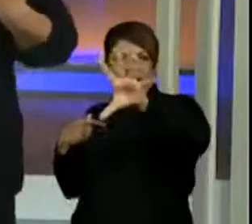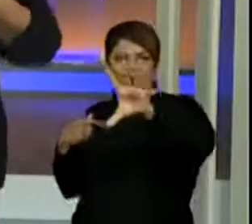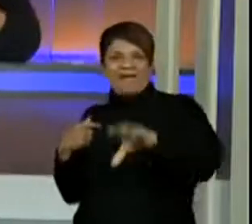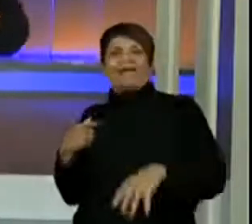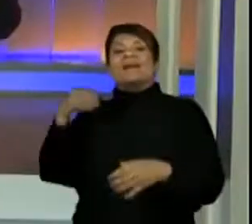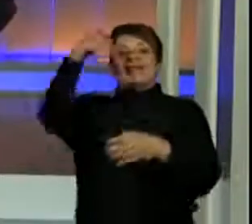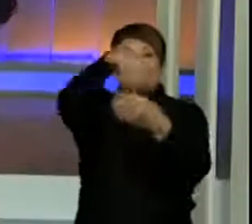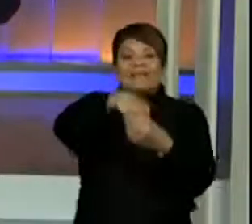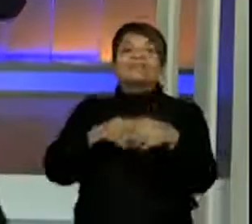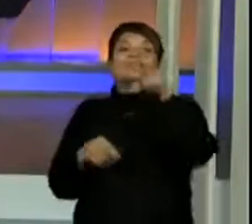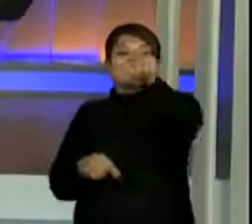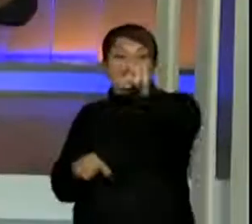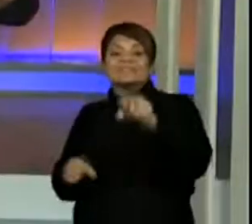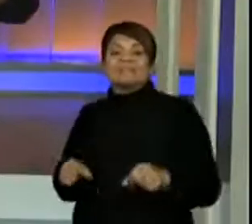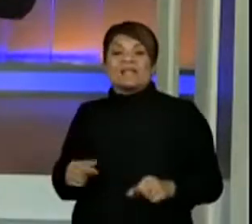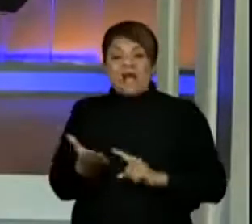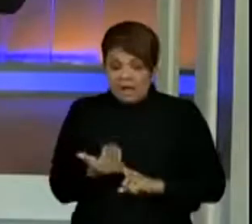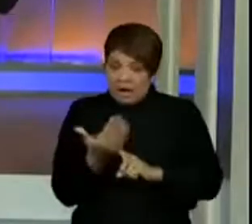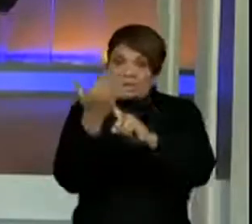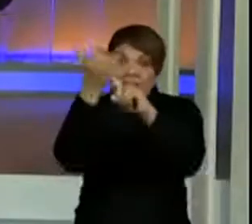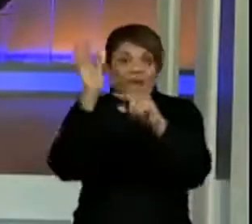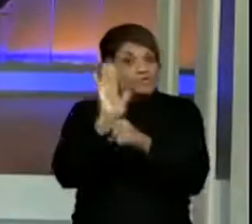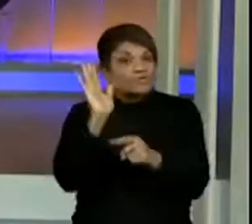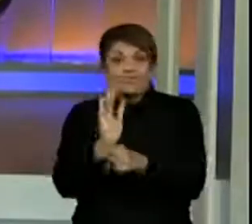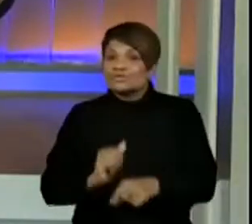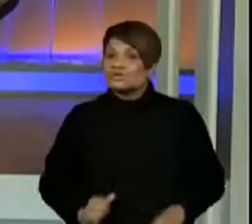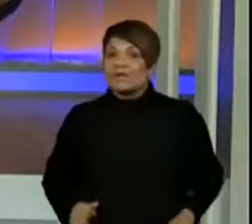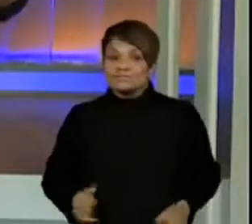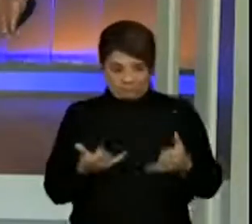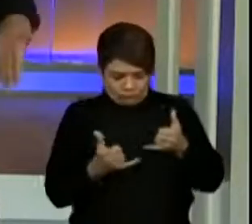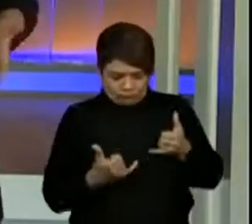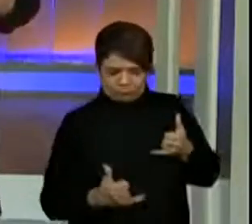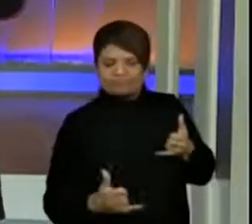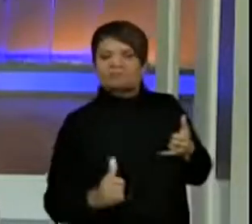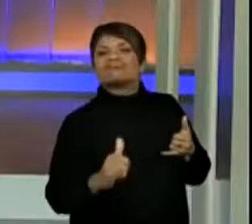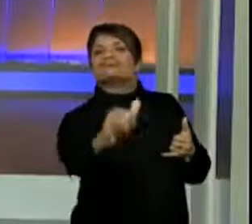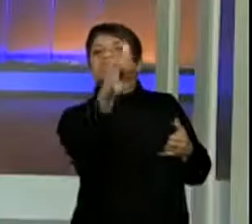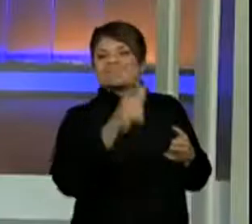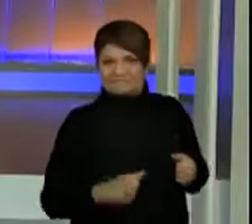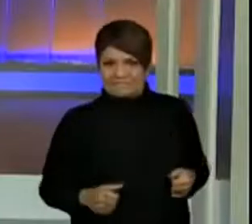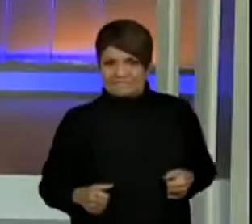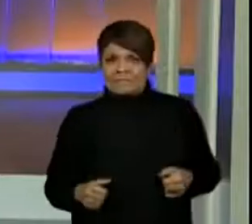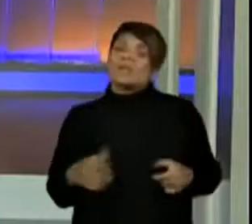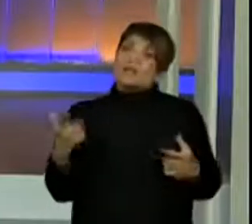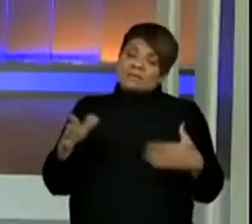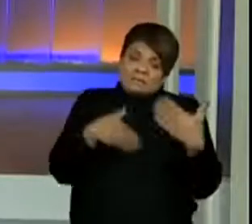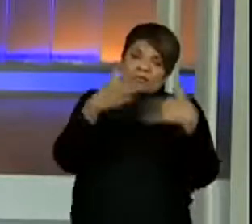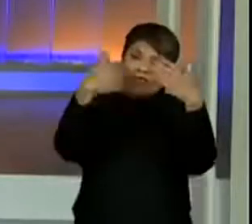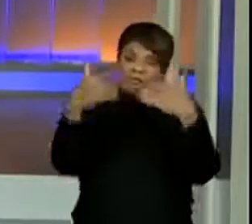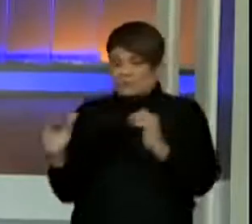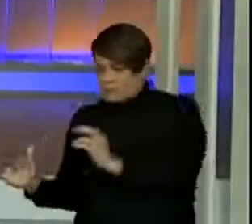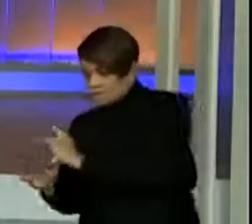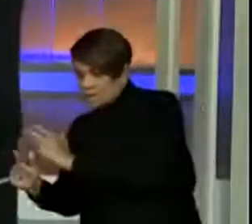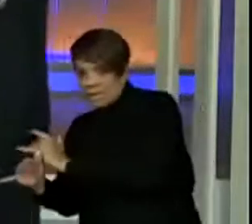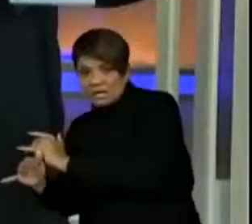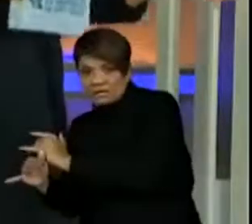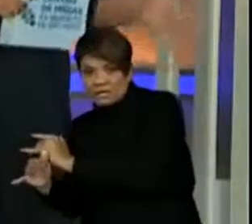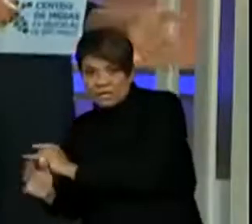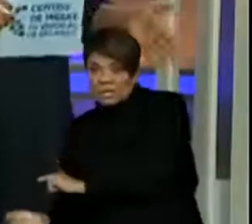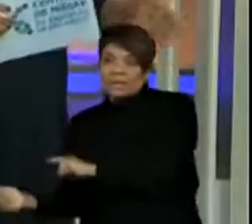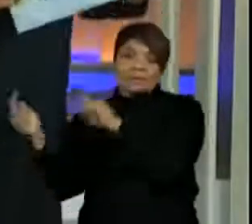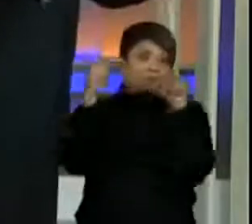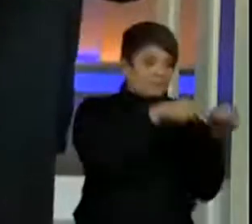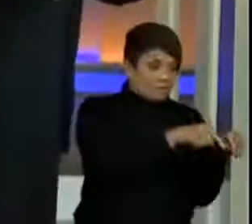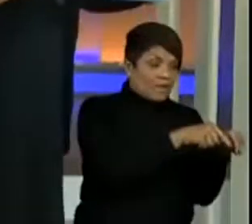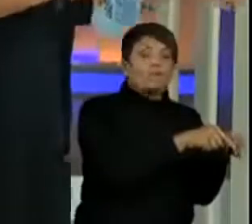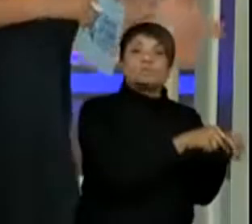através da tecnologia. A tecnologia que é desenvolvida tanto na cidade que vai para o